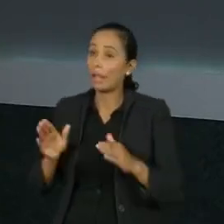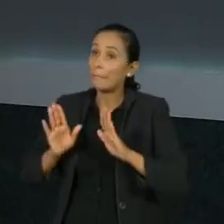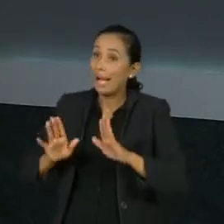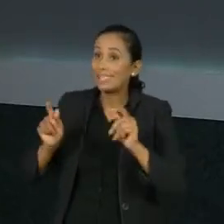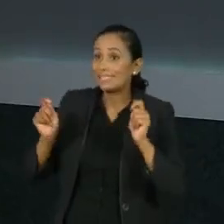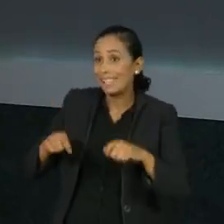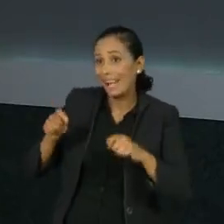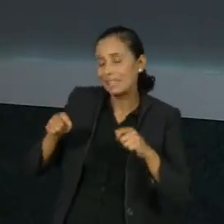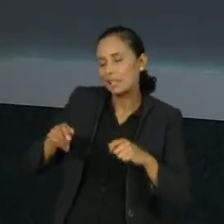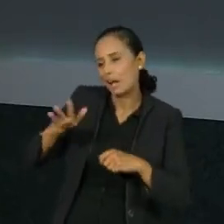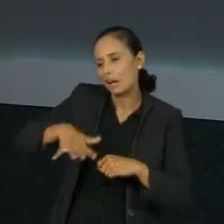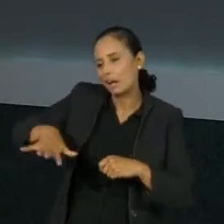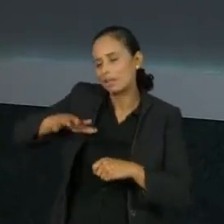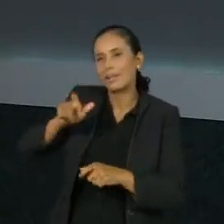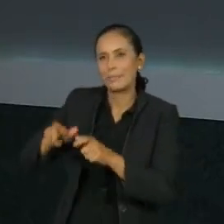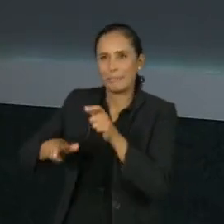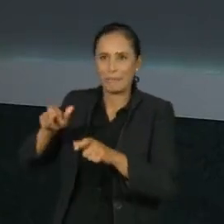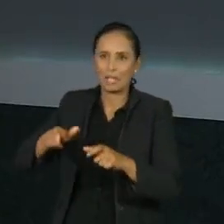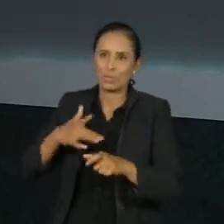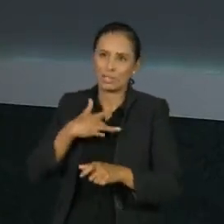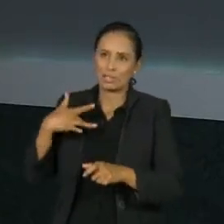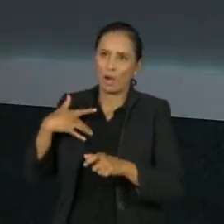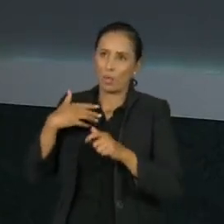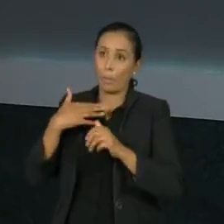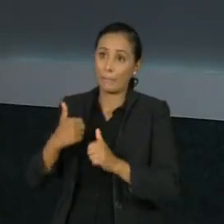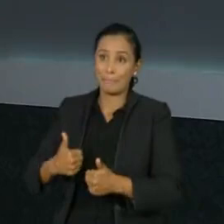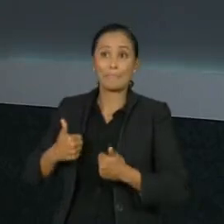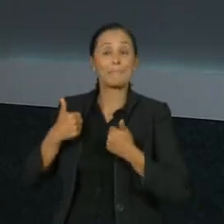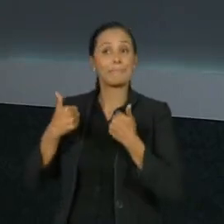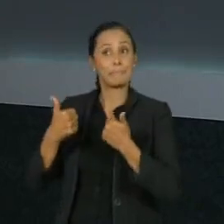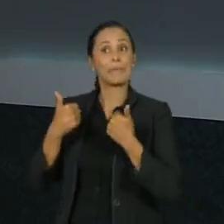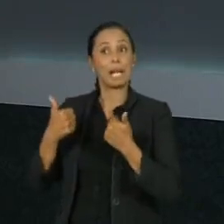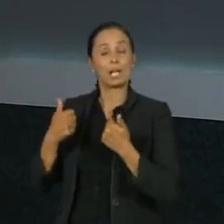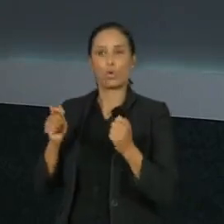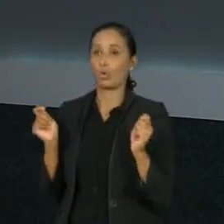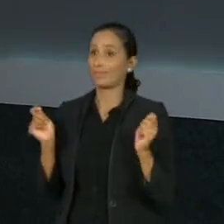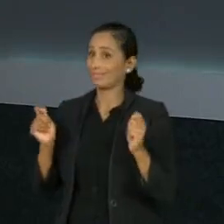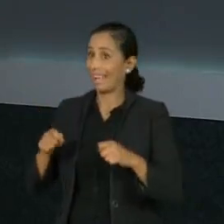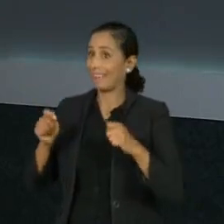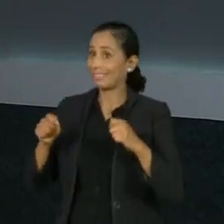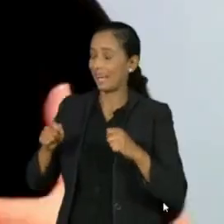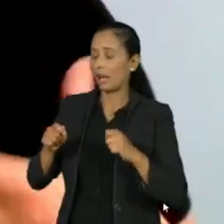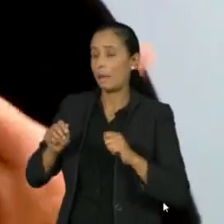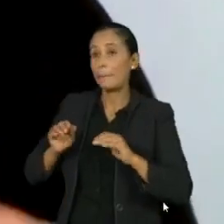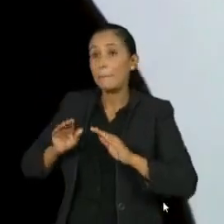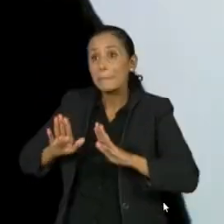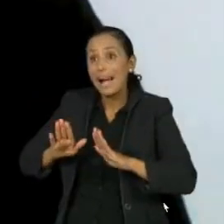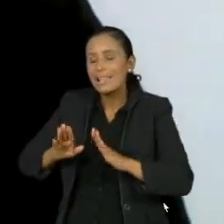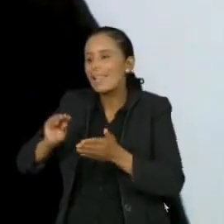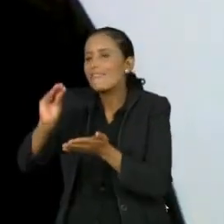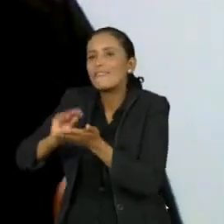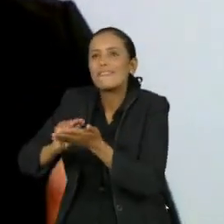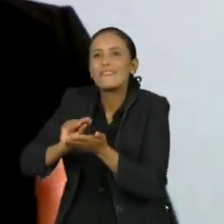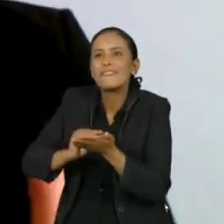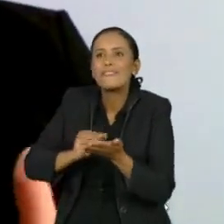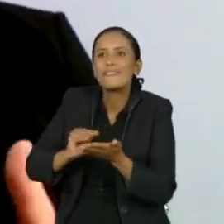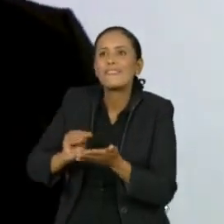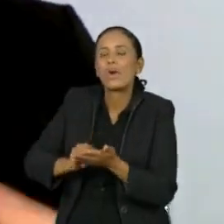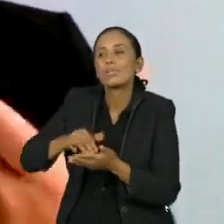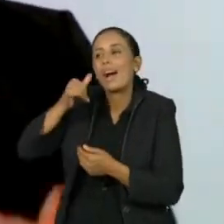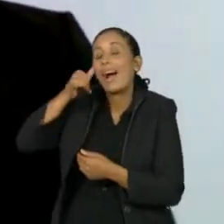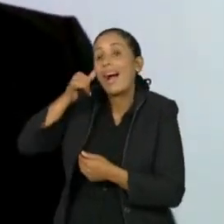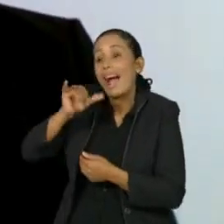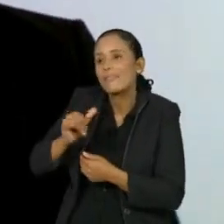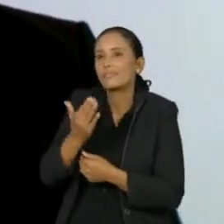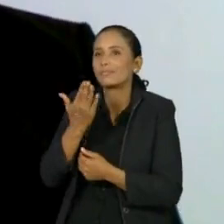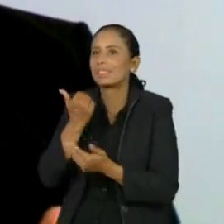saúde da população, a gente poderia ter um impacto importante na economia se a gente previnisse a obesidade, se a gente